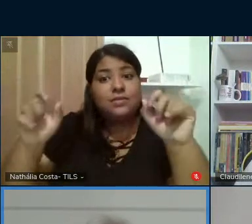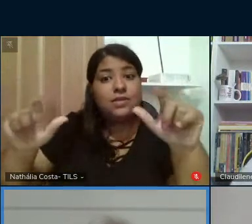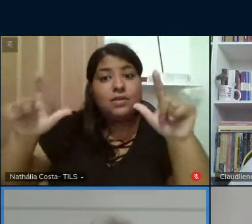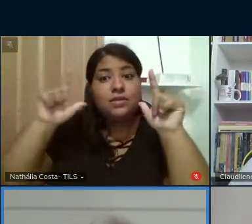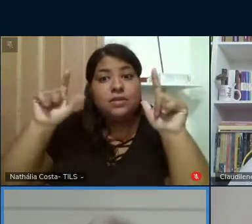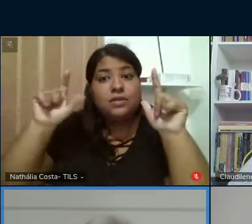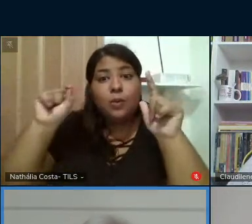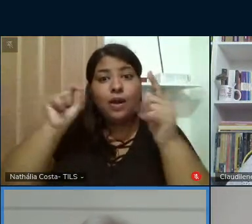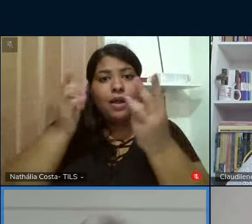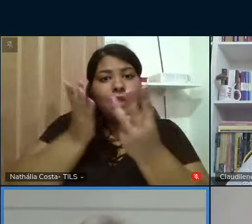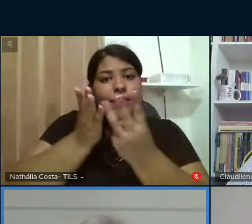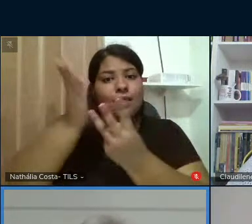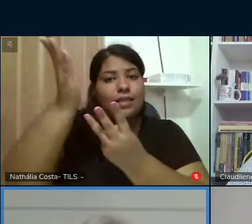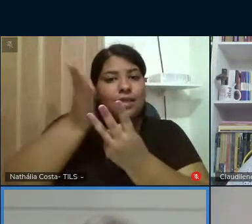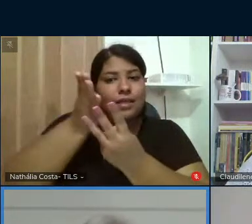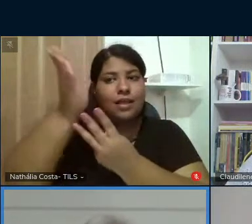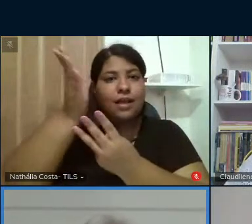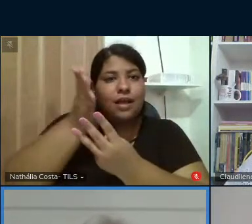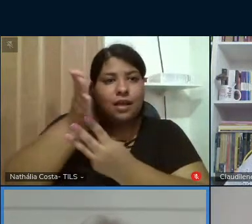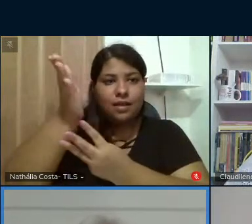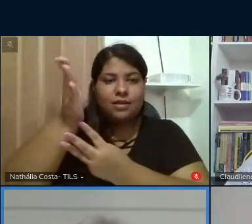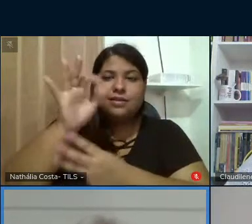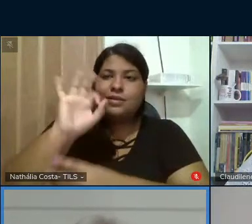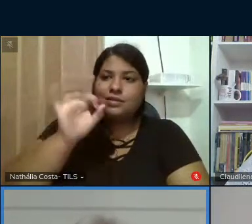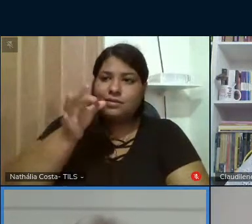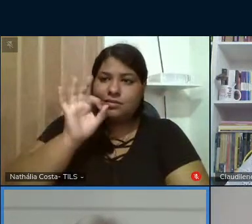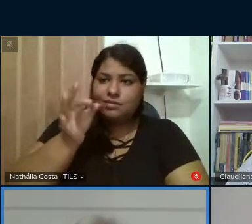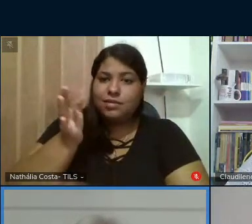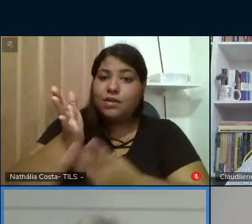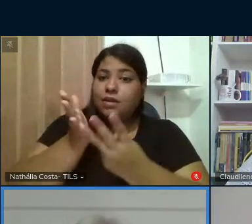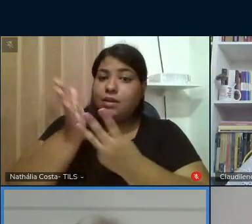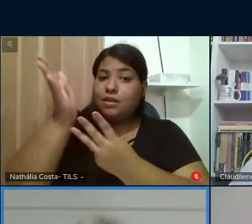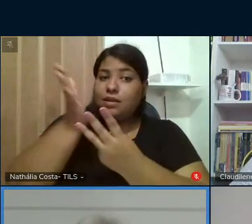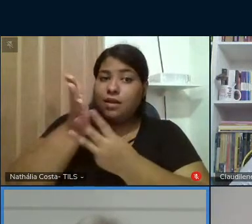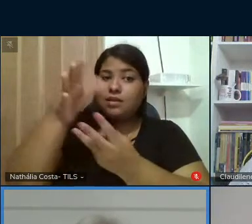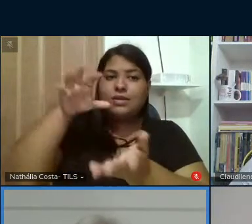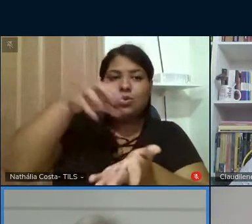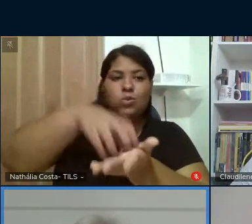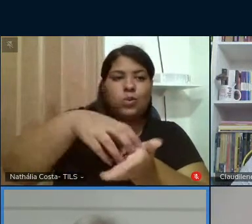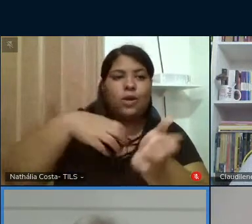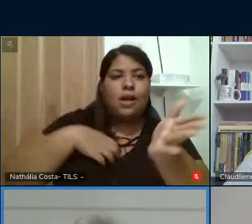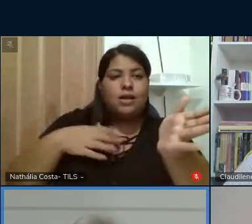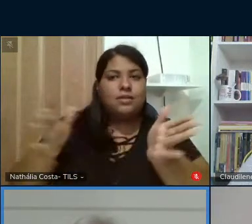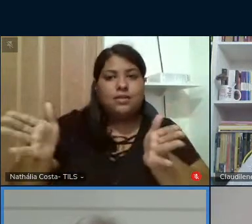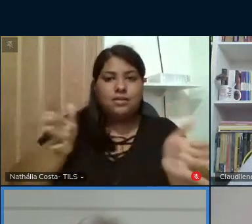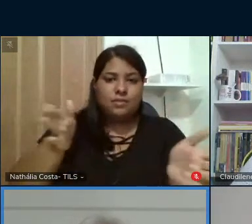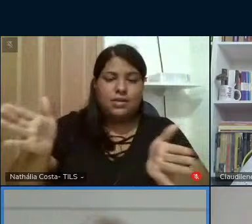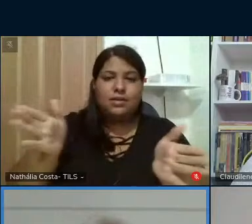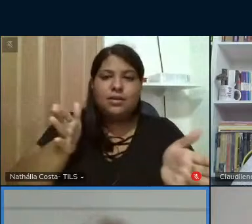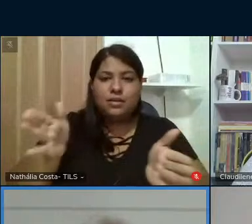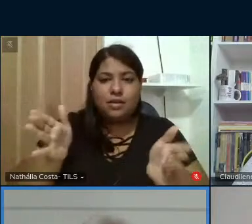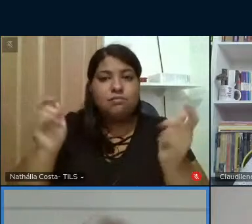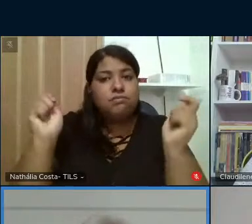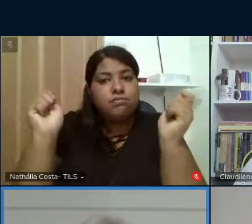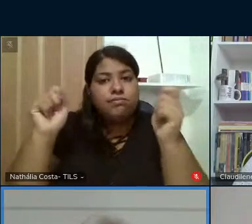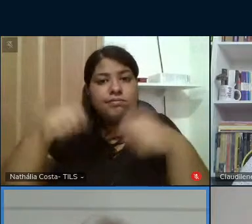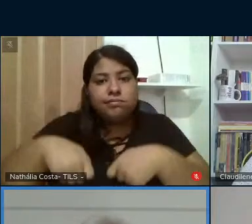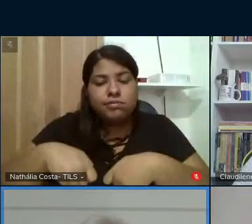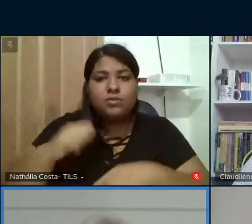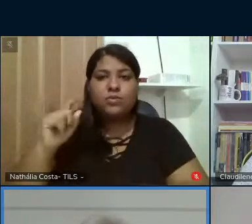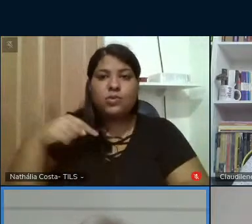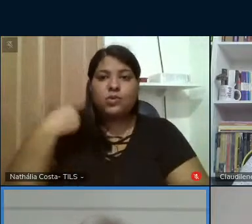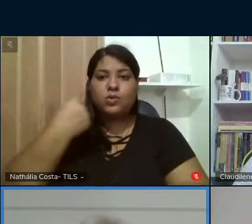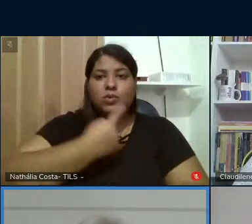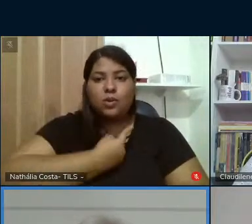o NACE né o NACE o Núcleo de Acessibilidade que possibilita que